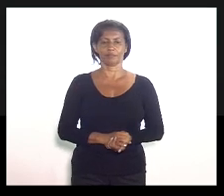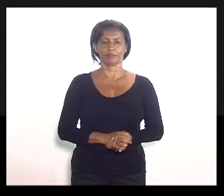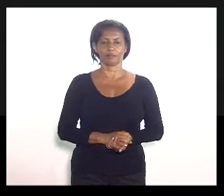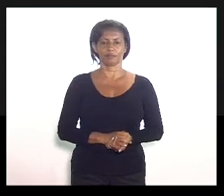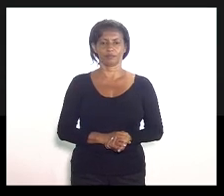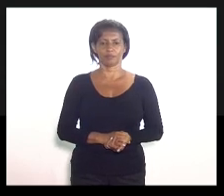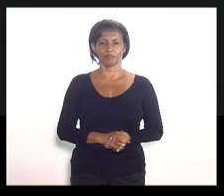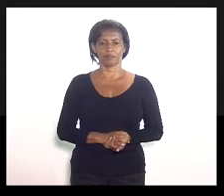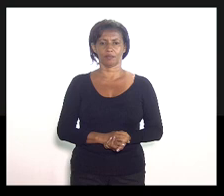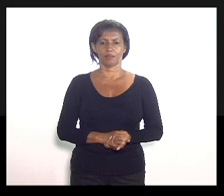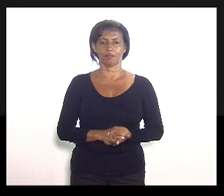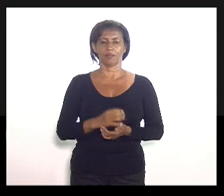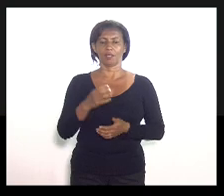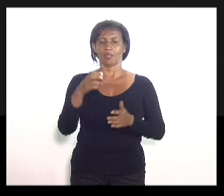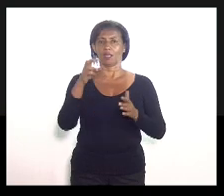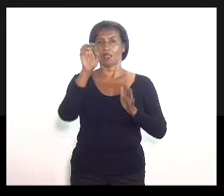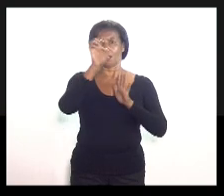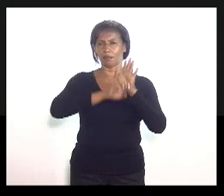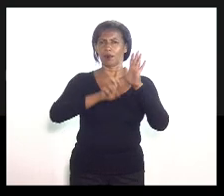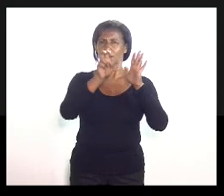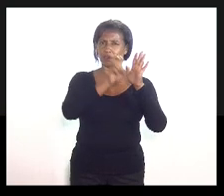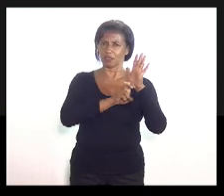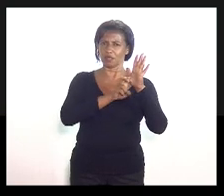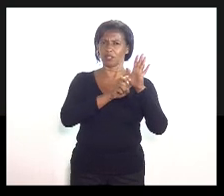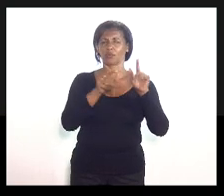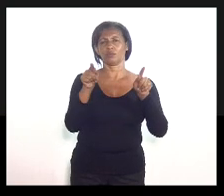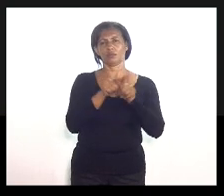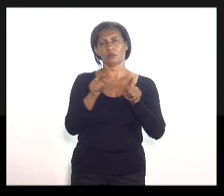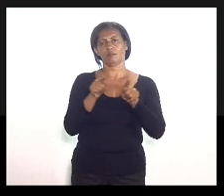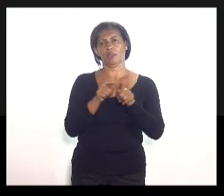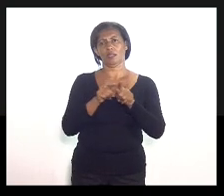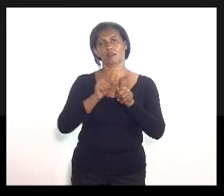Há cinco também, porque há cinco vem depois.